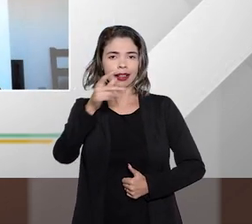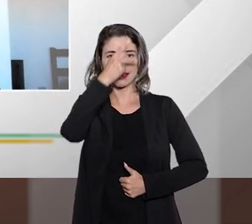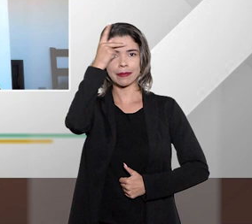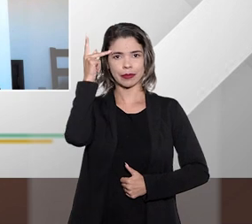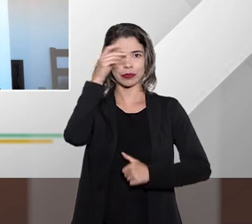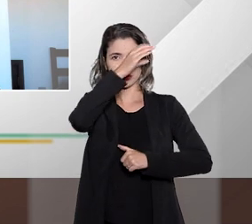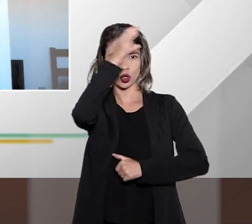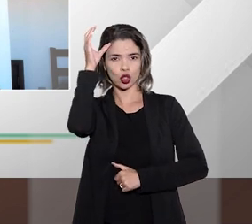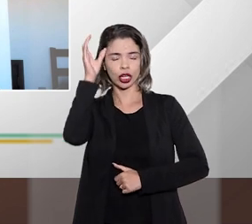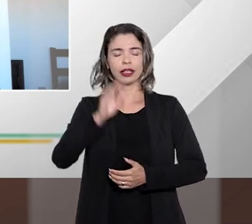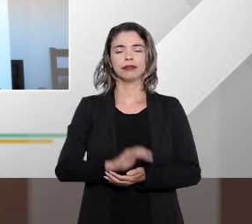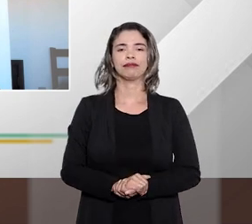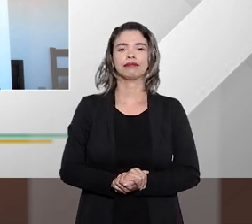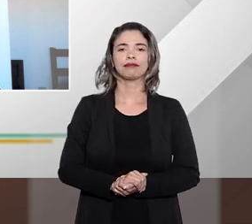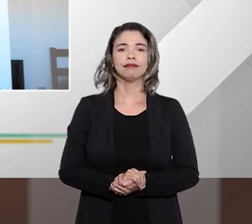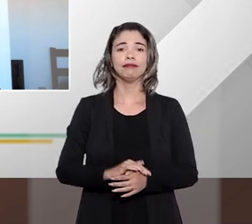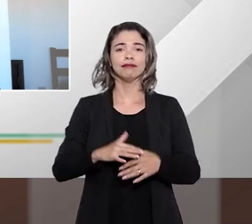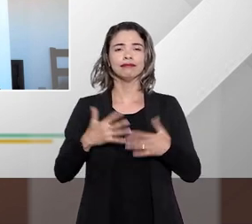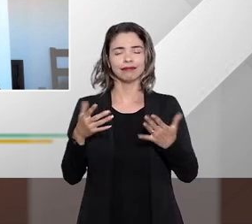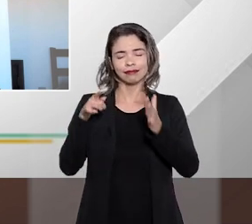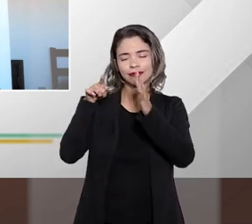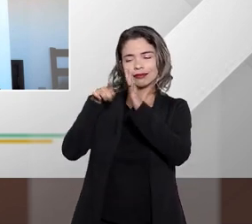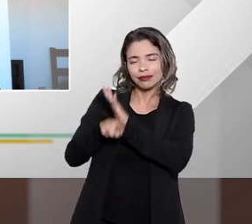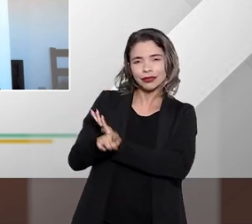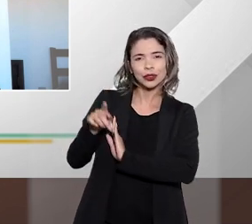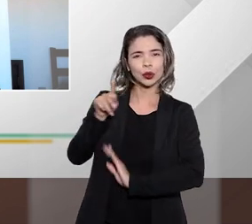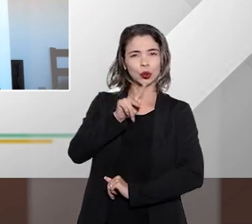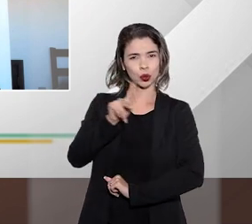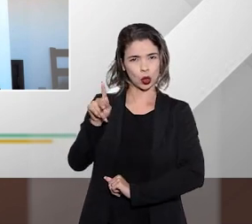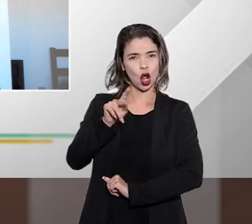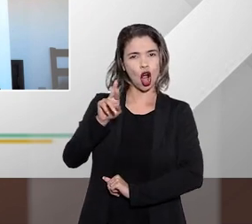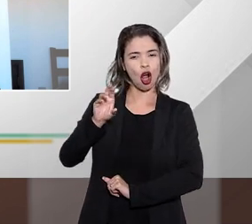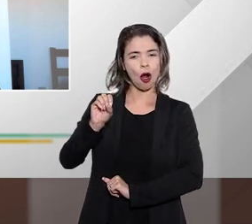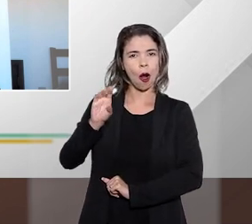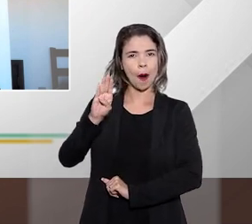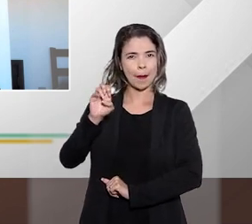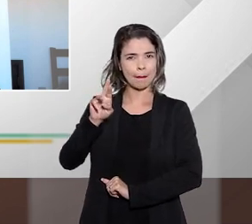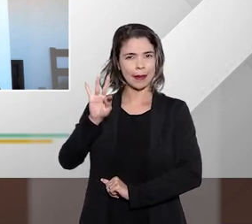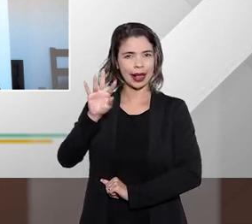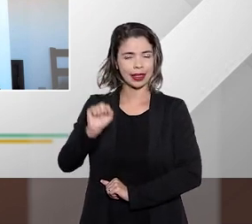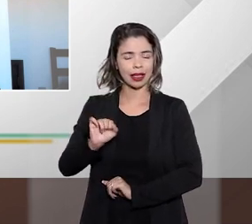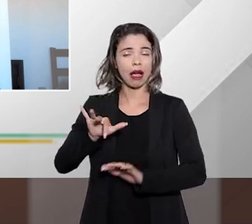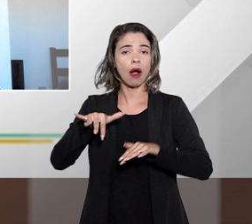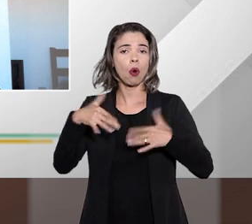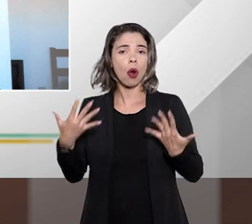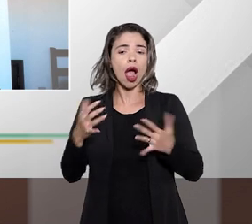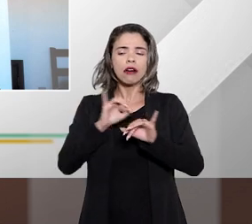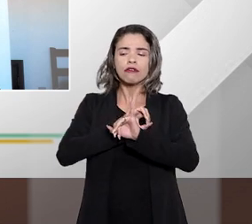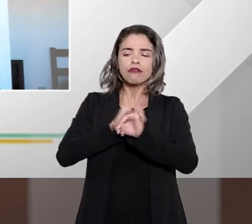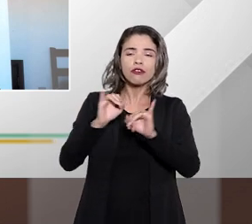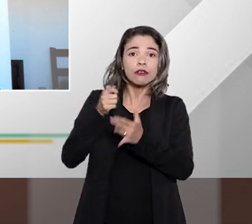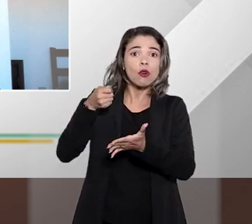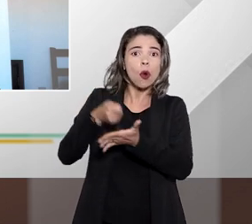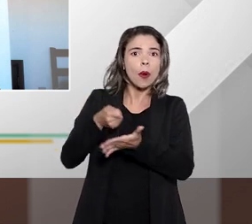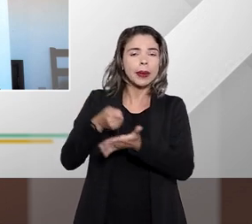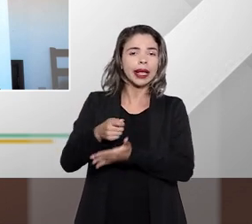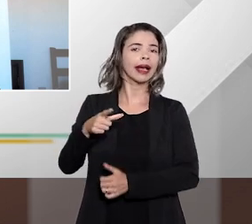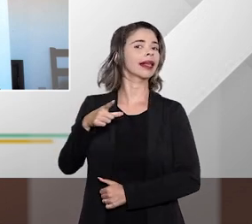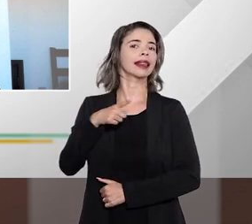Professor Roberto, para quem nos acompanha agora, eu gostaria que você pontuasse objetivamente quais são, então, as informações